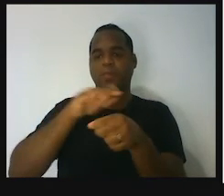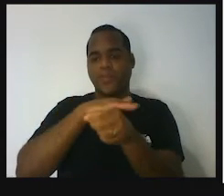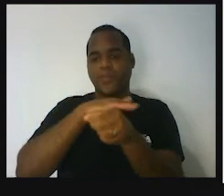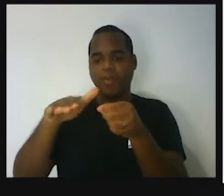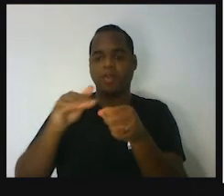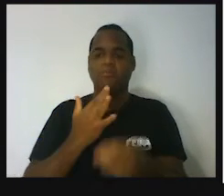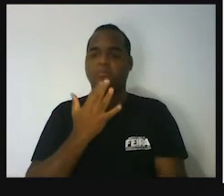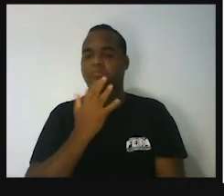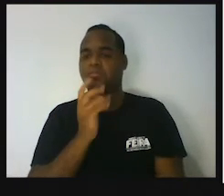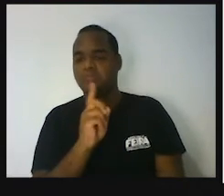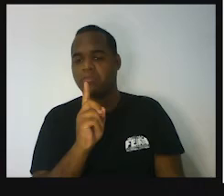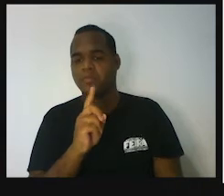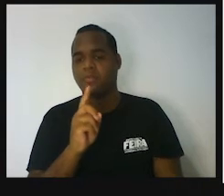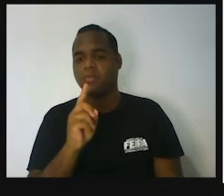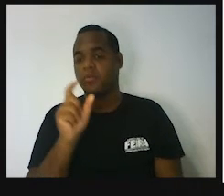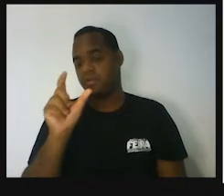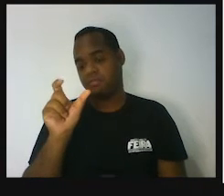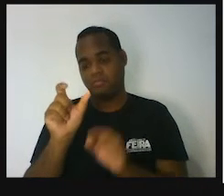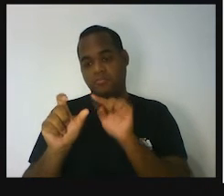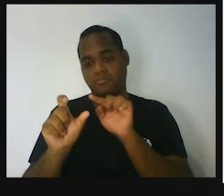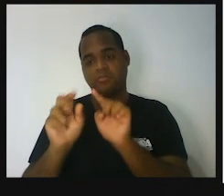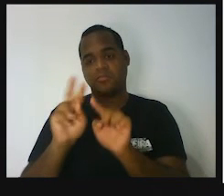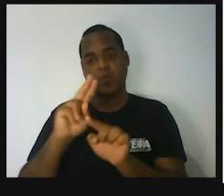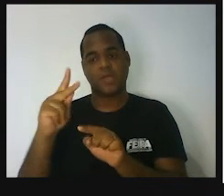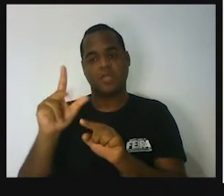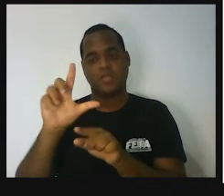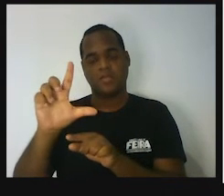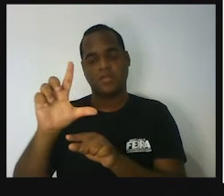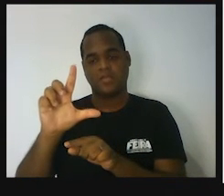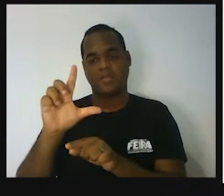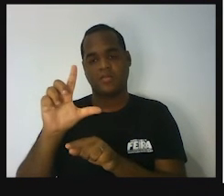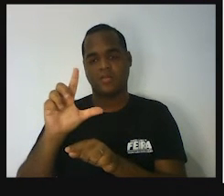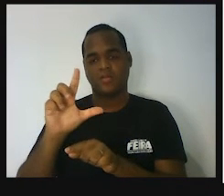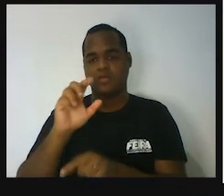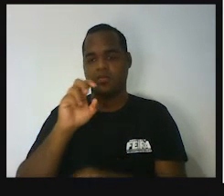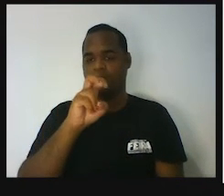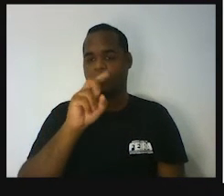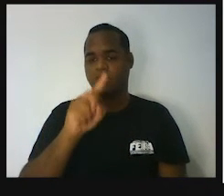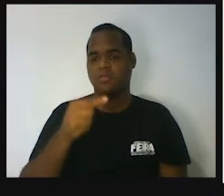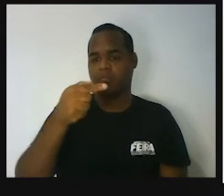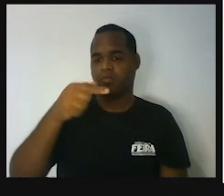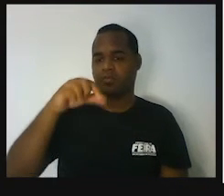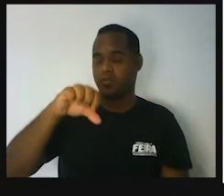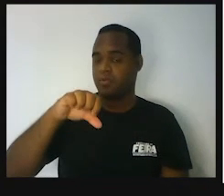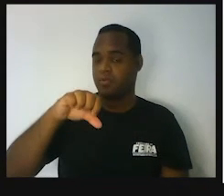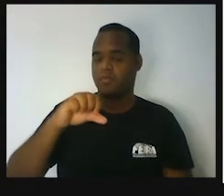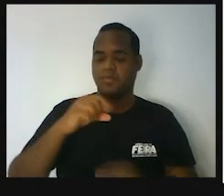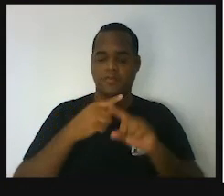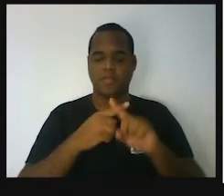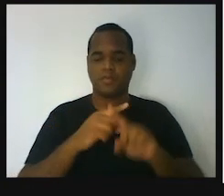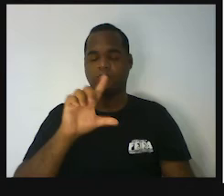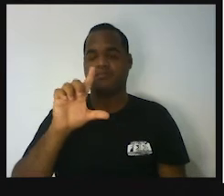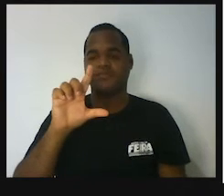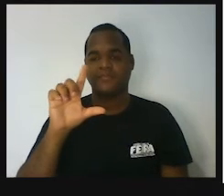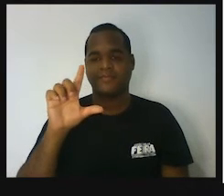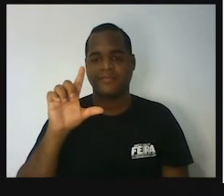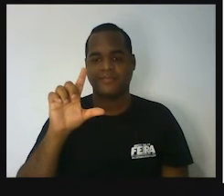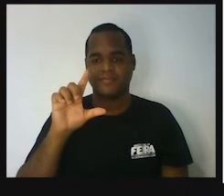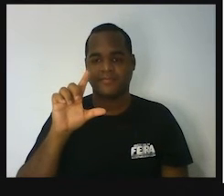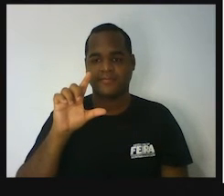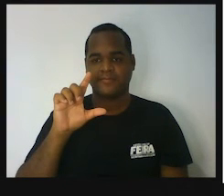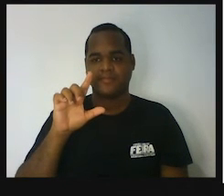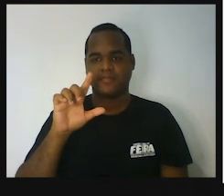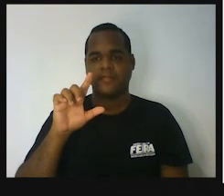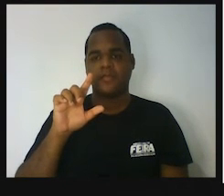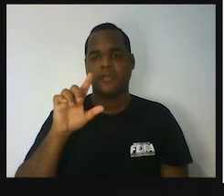não conhece, a gente tá chamando de L, então vai ser 5,79 vezes L. E a gente